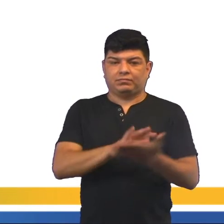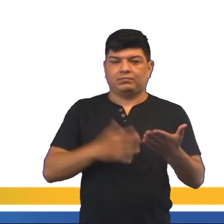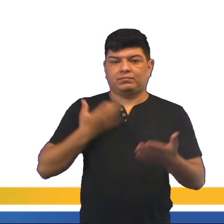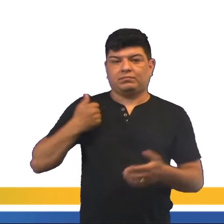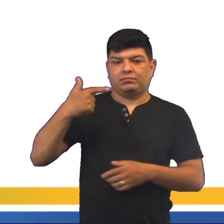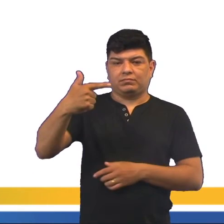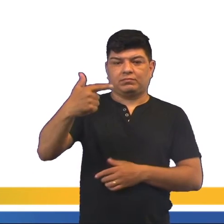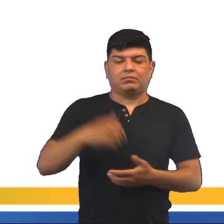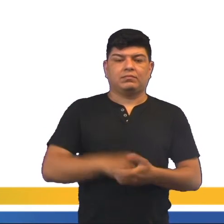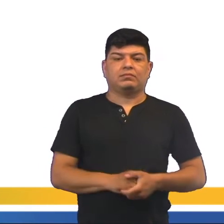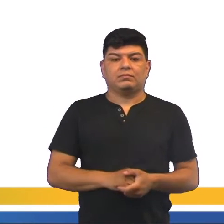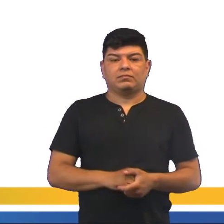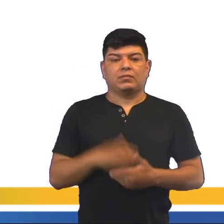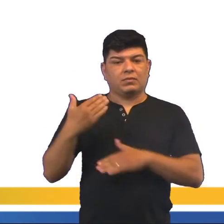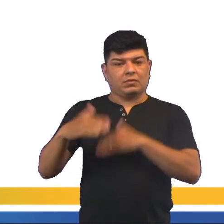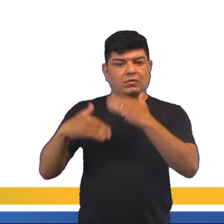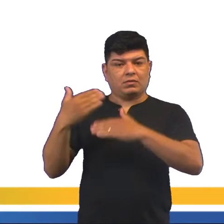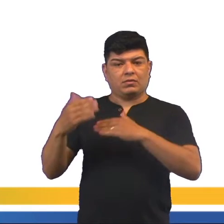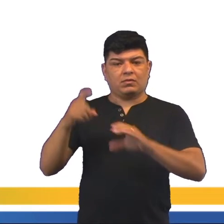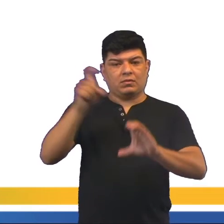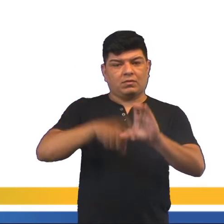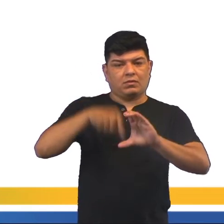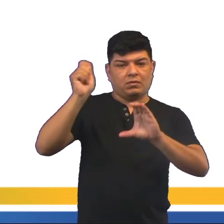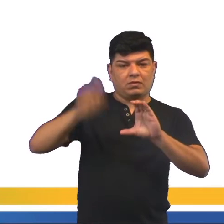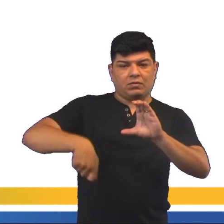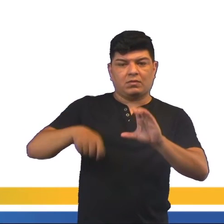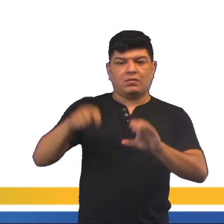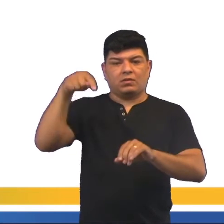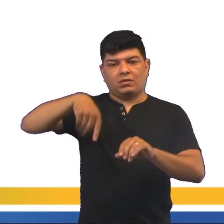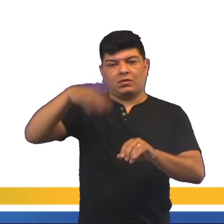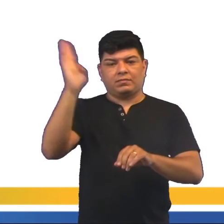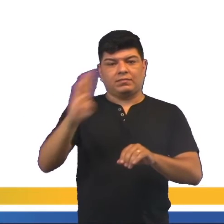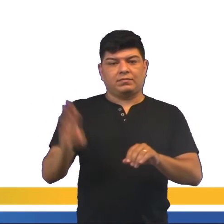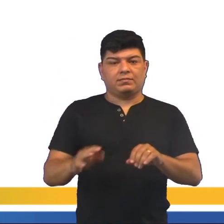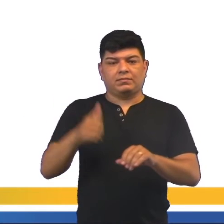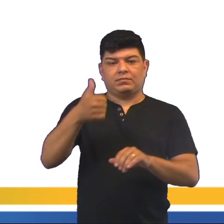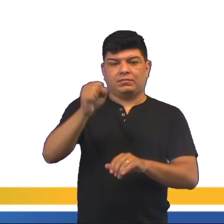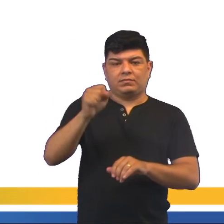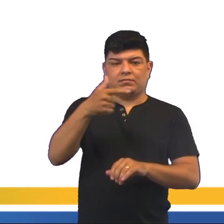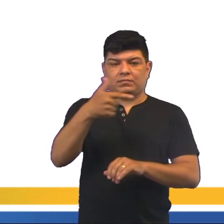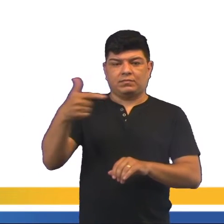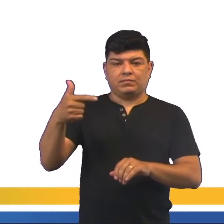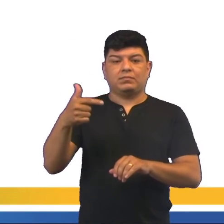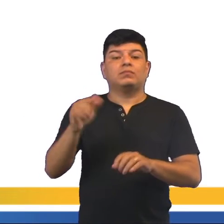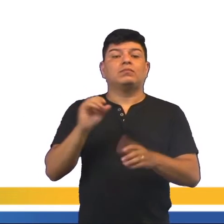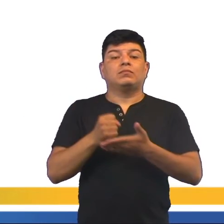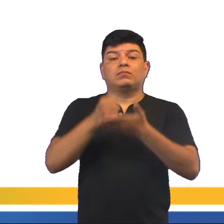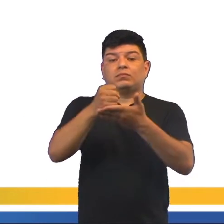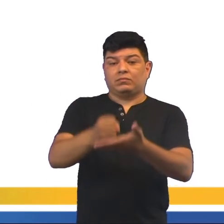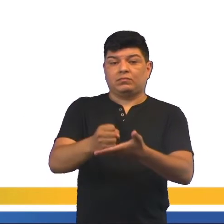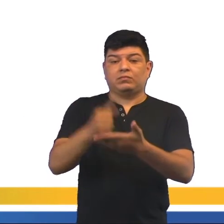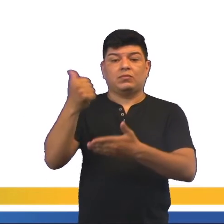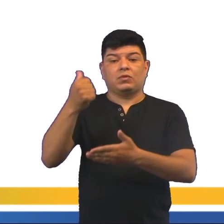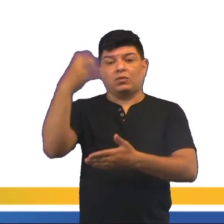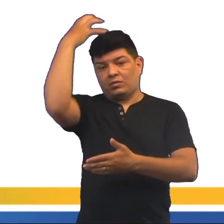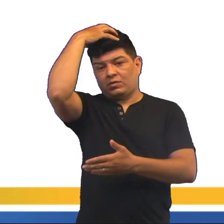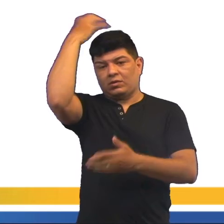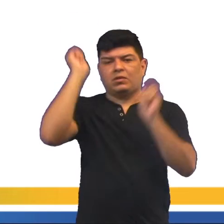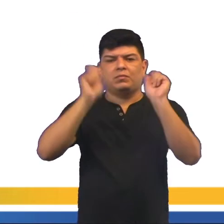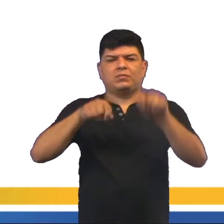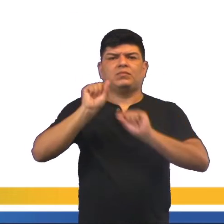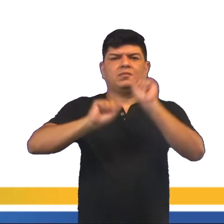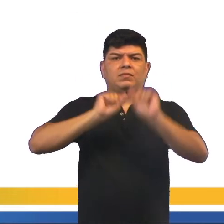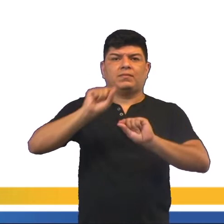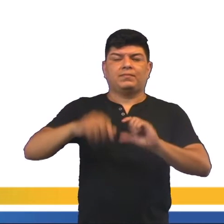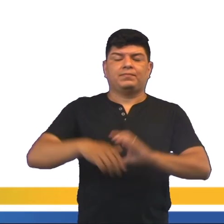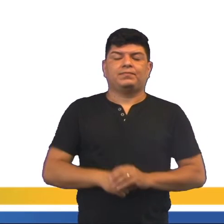2. Sobre o processo de independência deflagrado no Brasil em 1822, que implementou o primeiro reinado, é possível